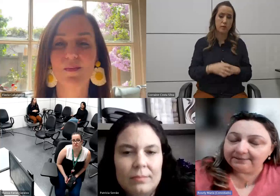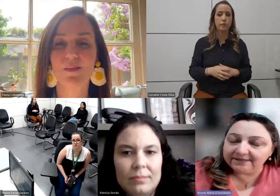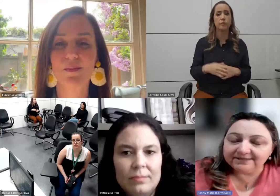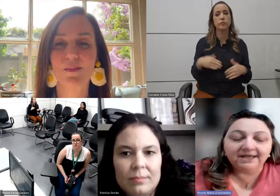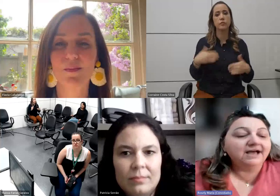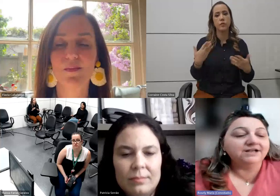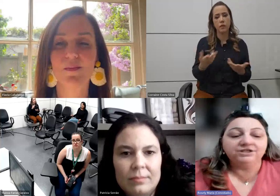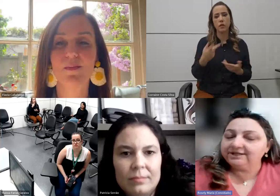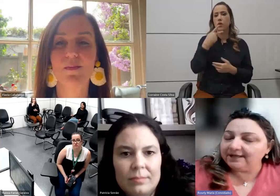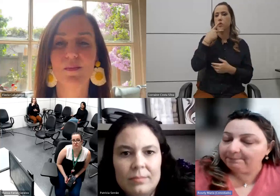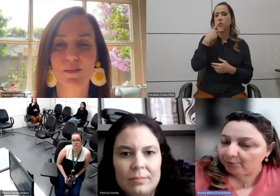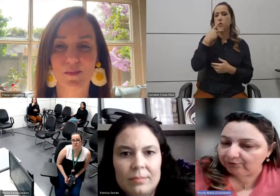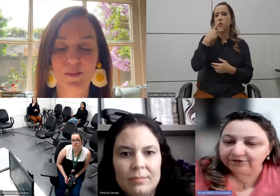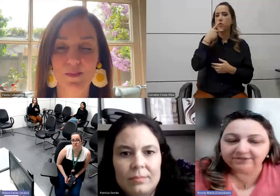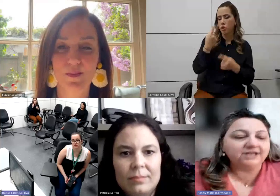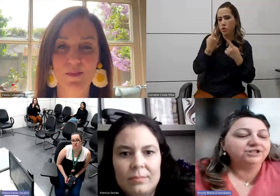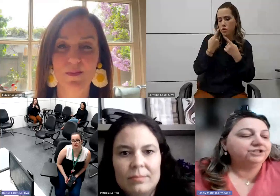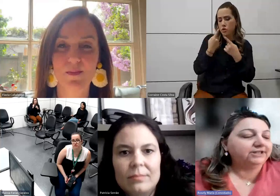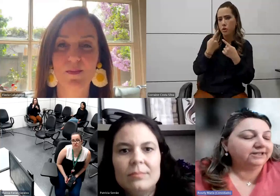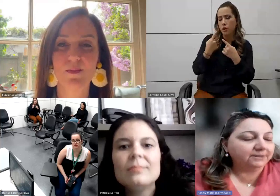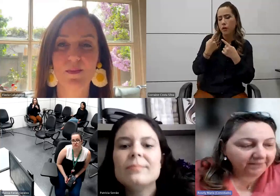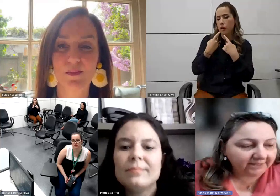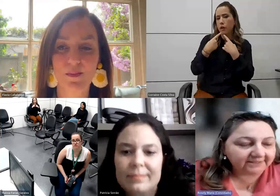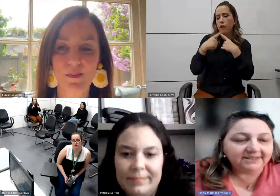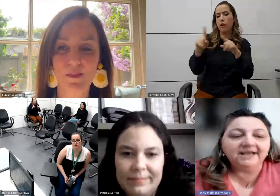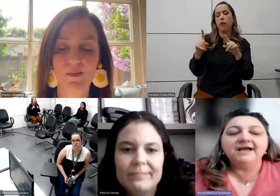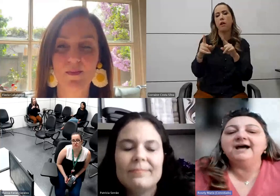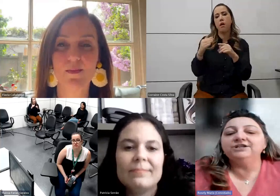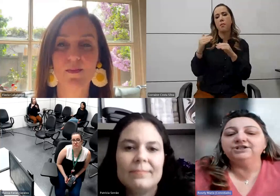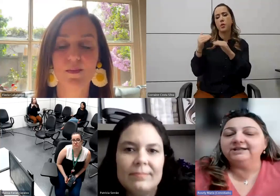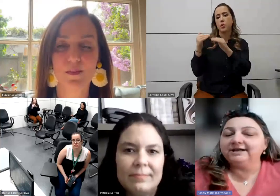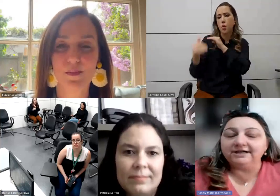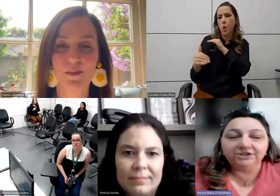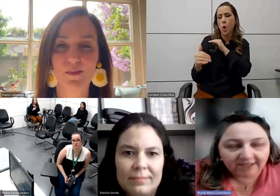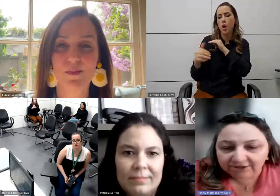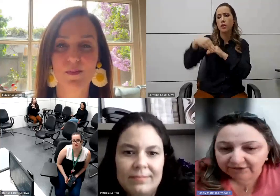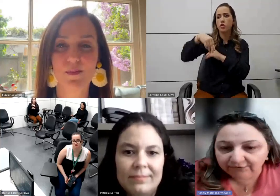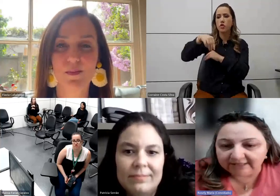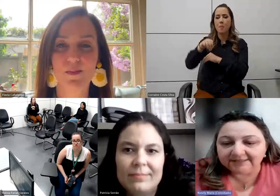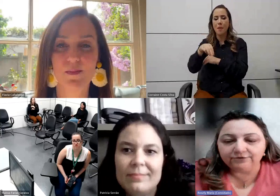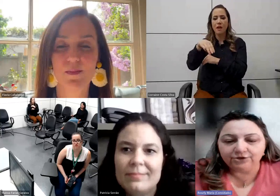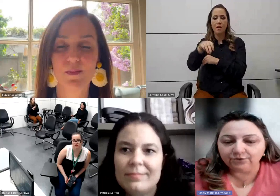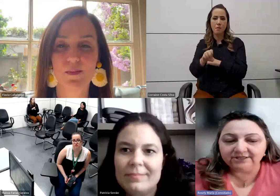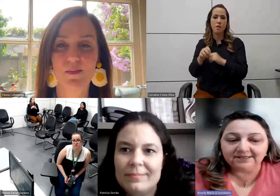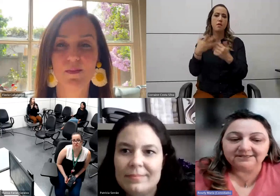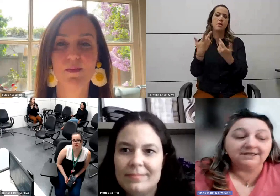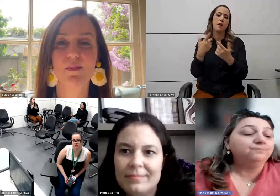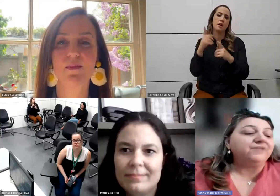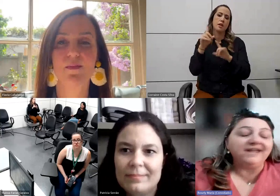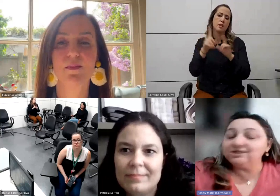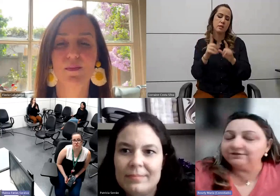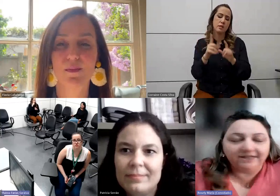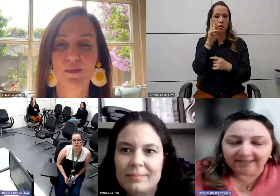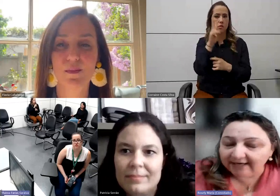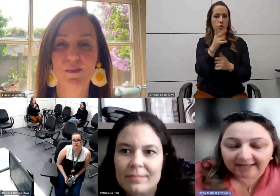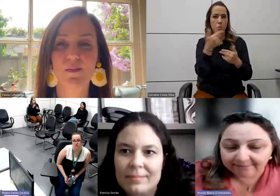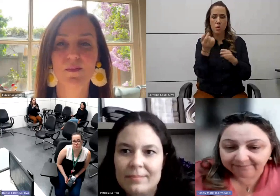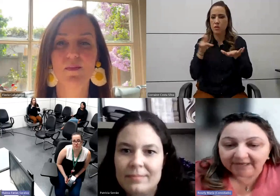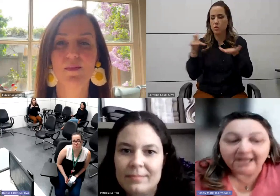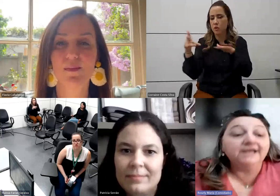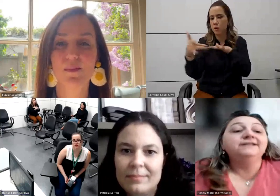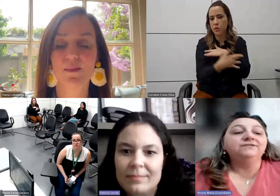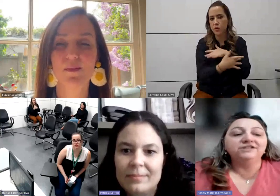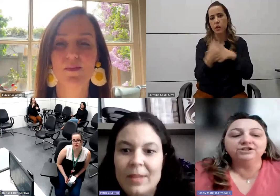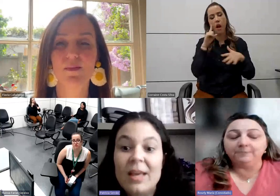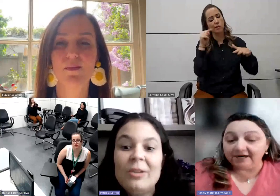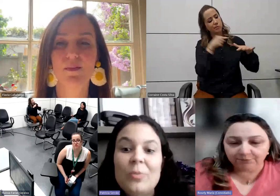rebate memes, a gente cria posts, a gente cria campanhas, a gente cria cartilhas de divulgação, de conscientização, aí a gente vê que ninguém